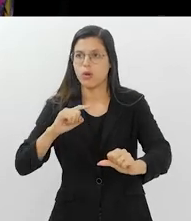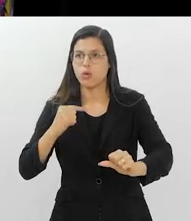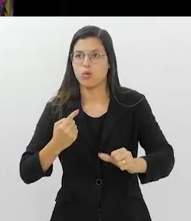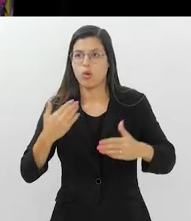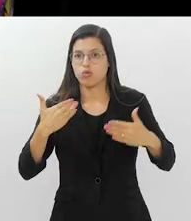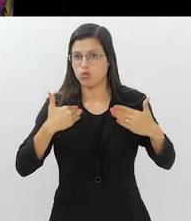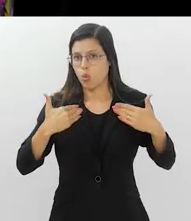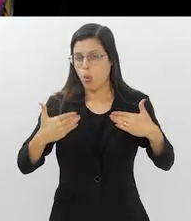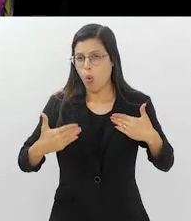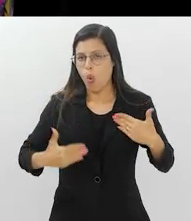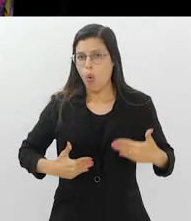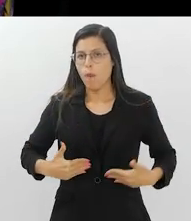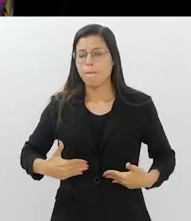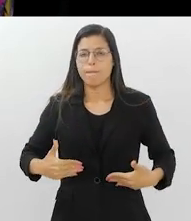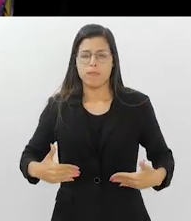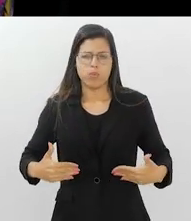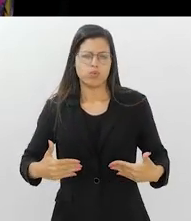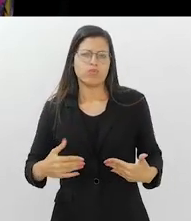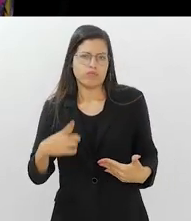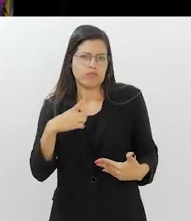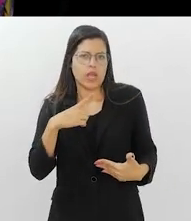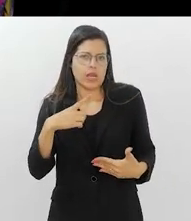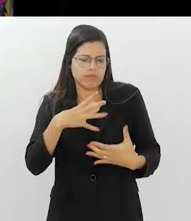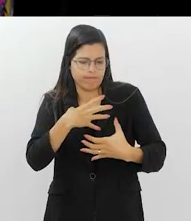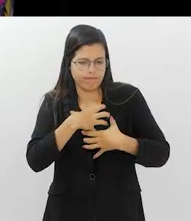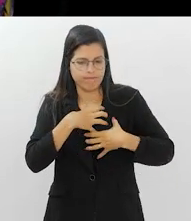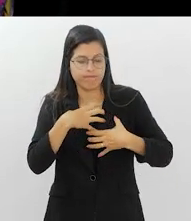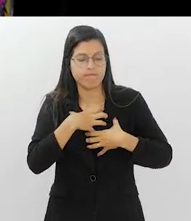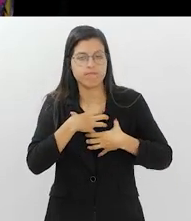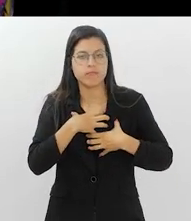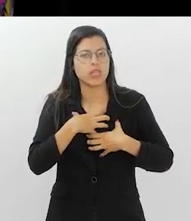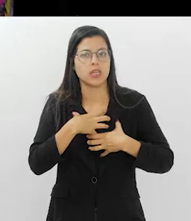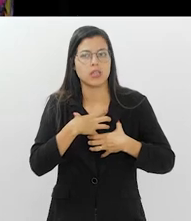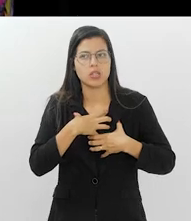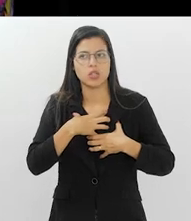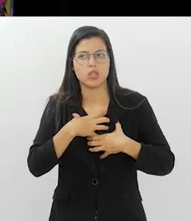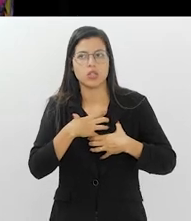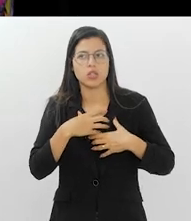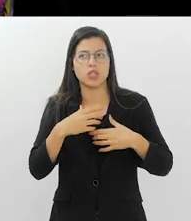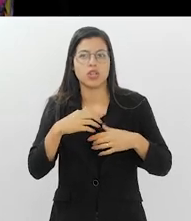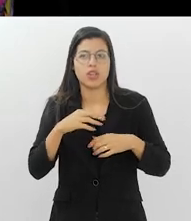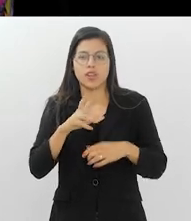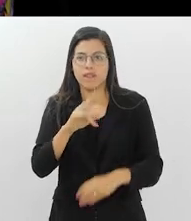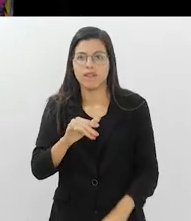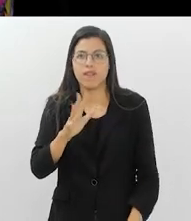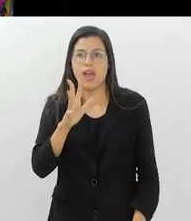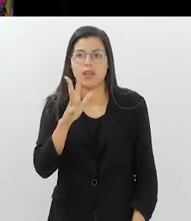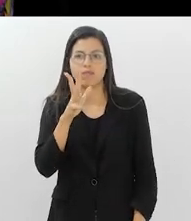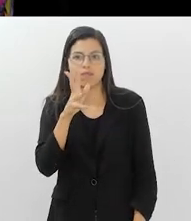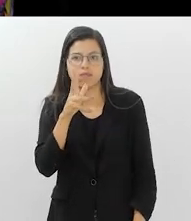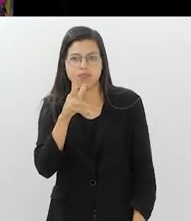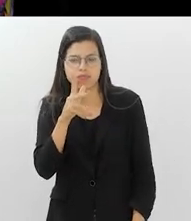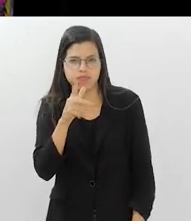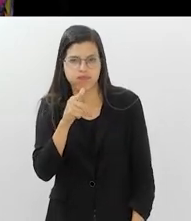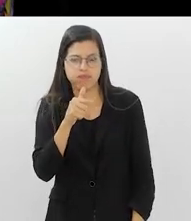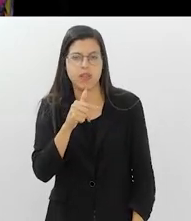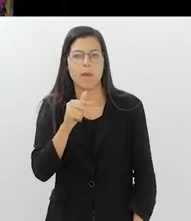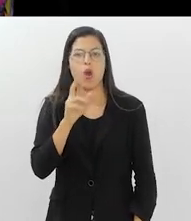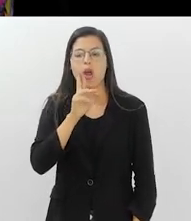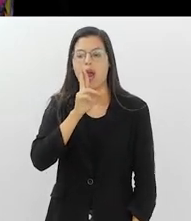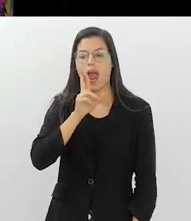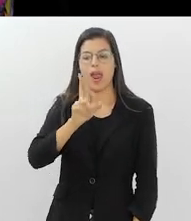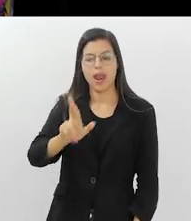que o nosso organismo sofre. E acaba que ele fica mais lentificado a respostas